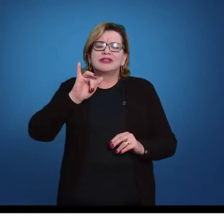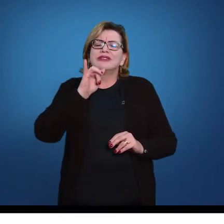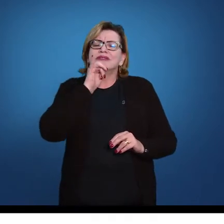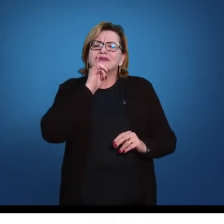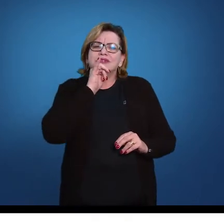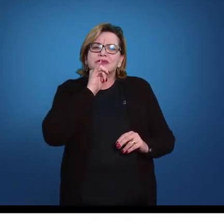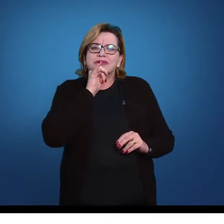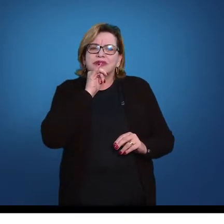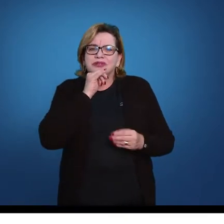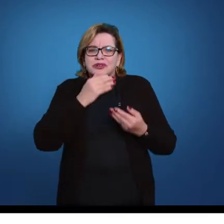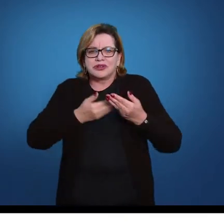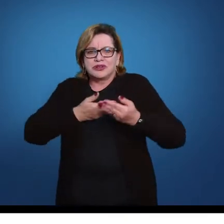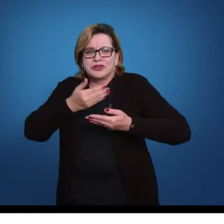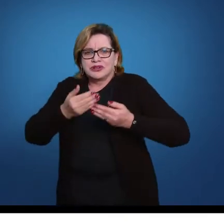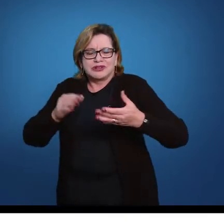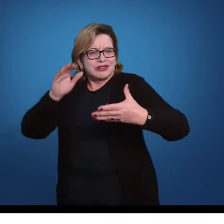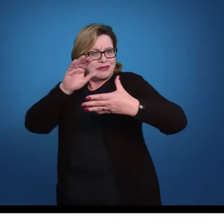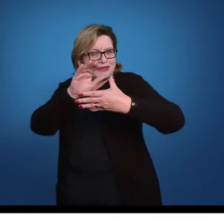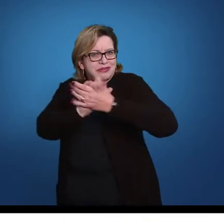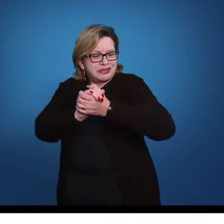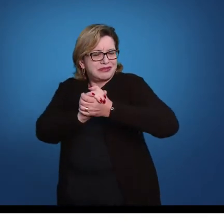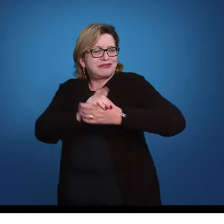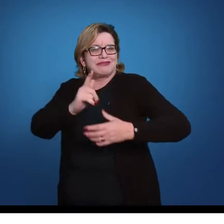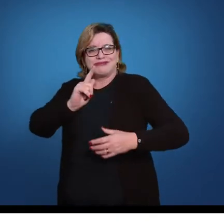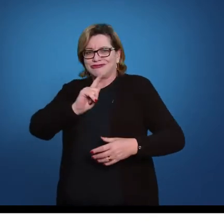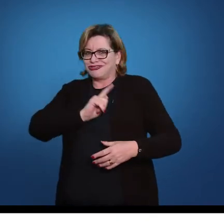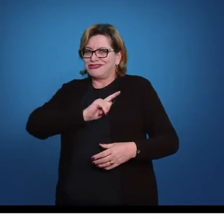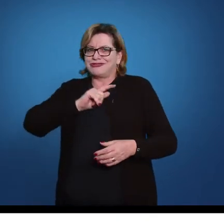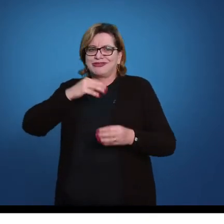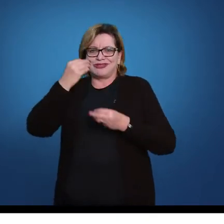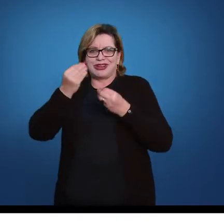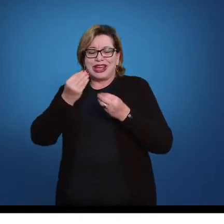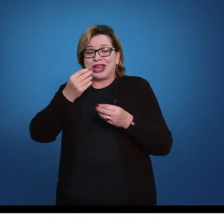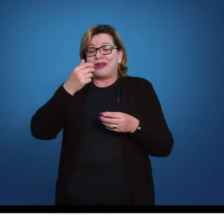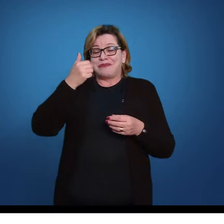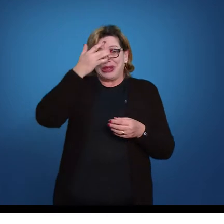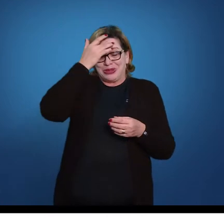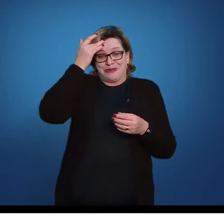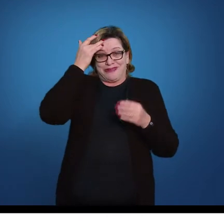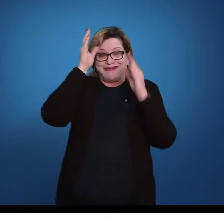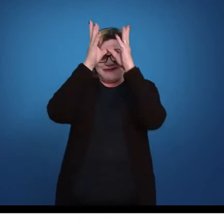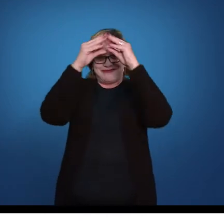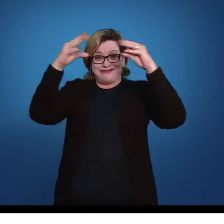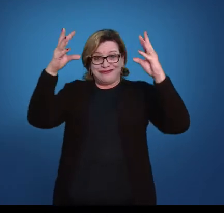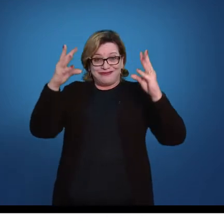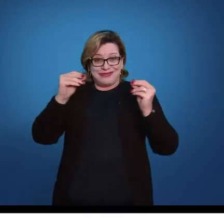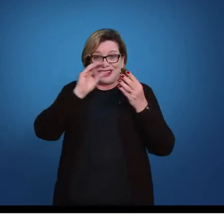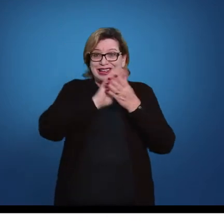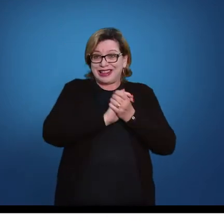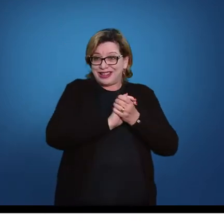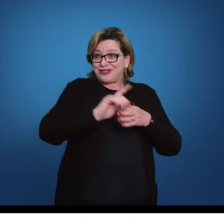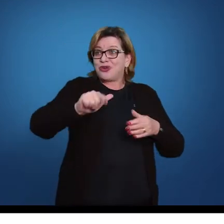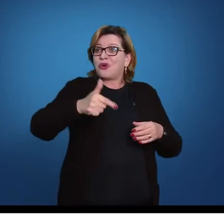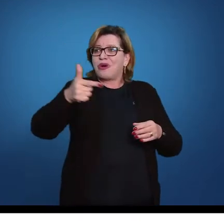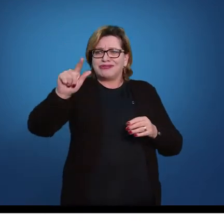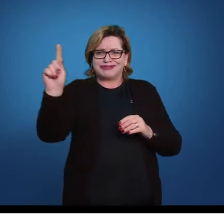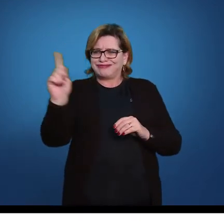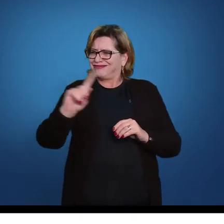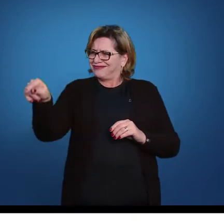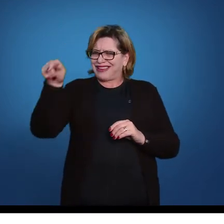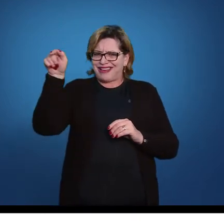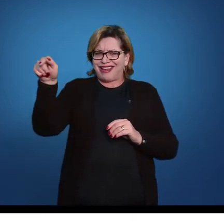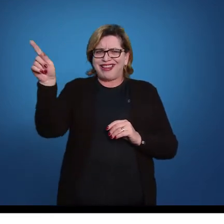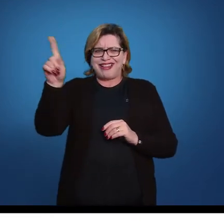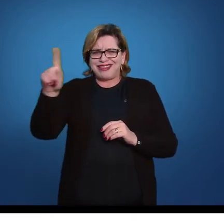Por exemplo, as relações de matrimônio, quando um circense se casava com uma pessoa não circense, essa